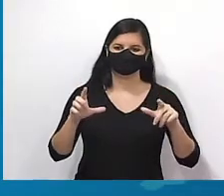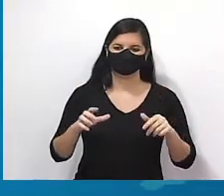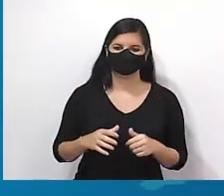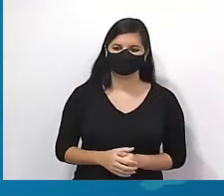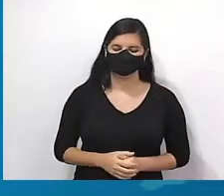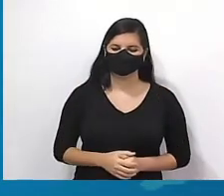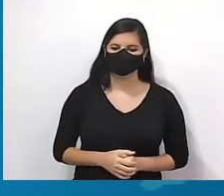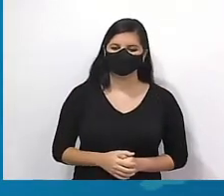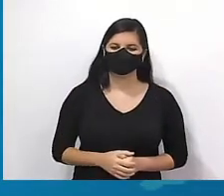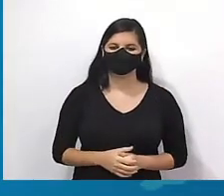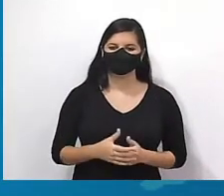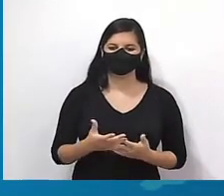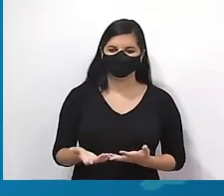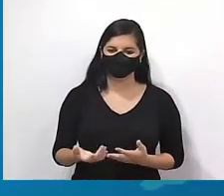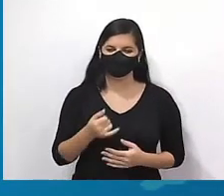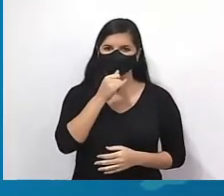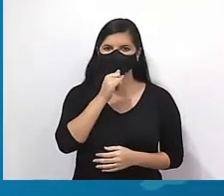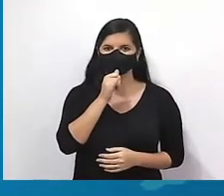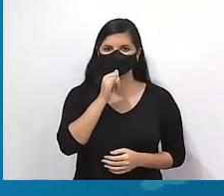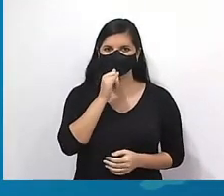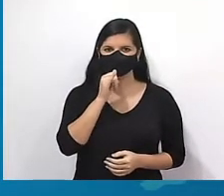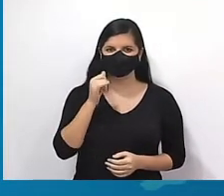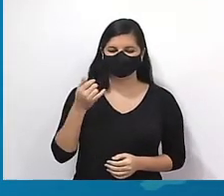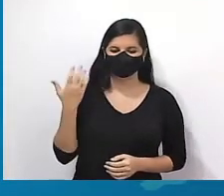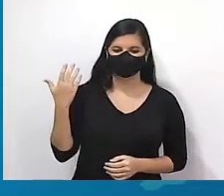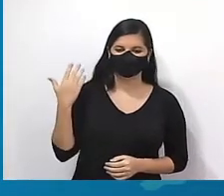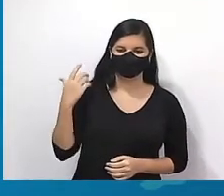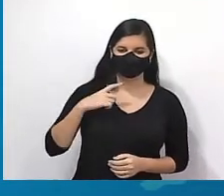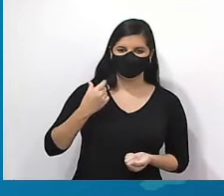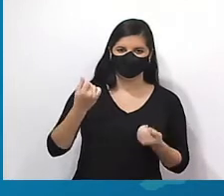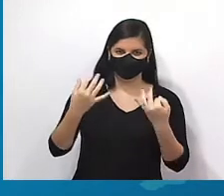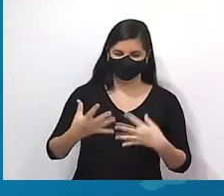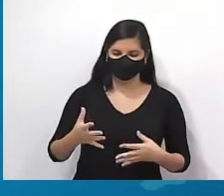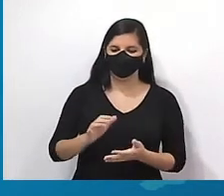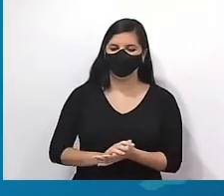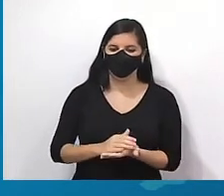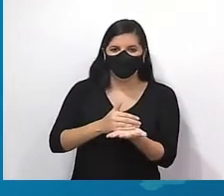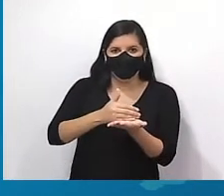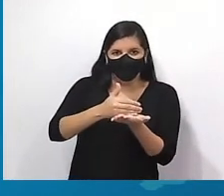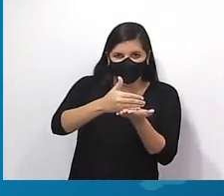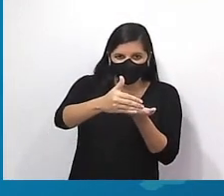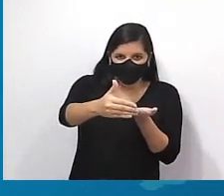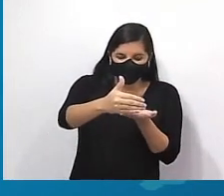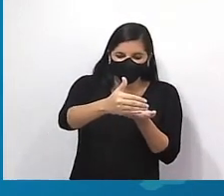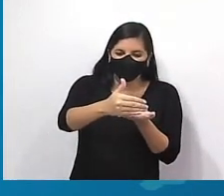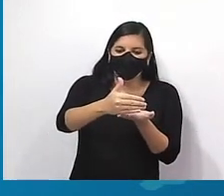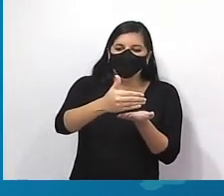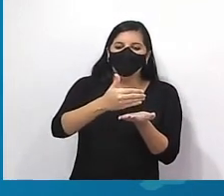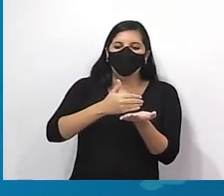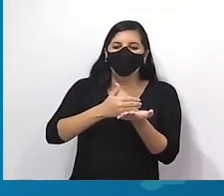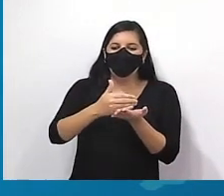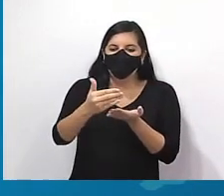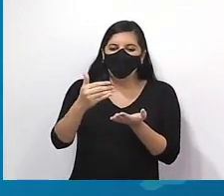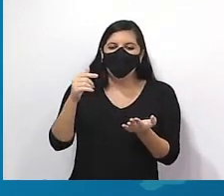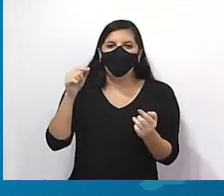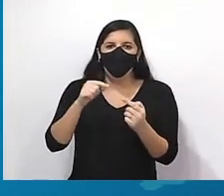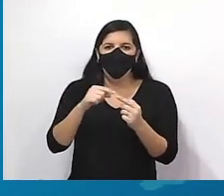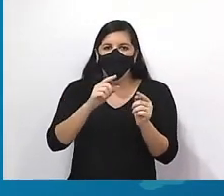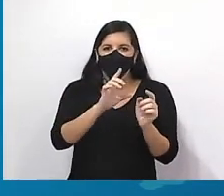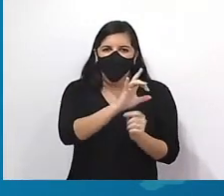Ó, como é que isso funciona. O nosso exemplo anterior, como é que ficaria no fluxograma? O início, considere que